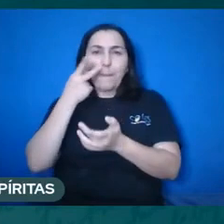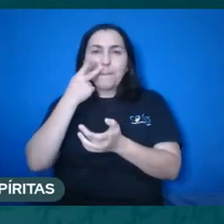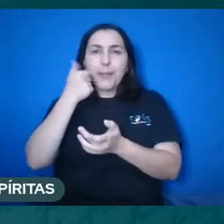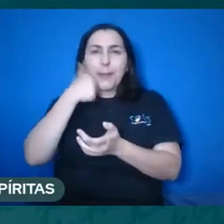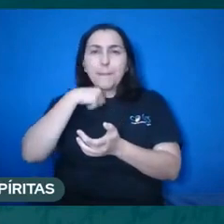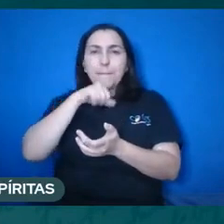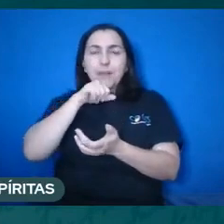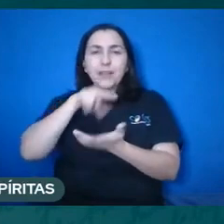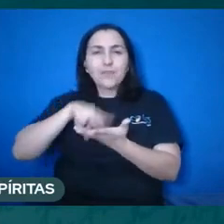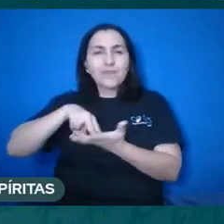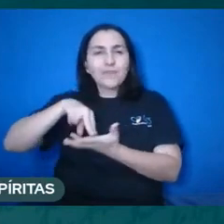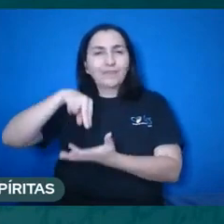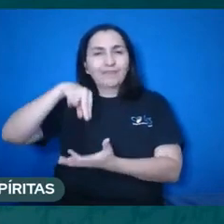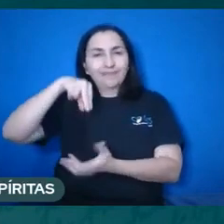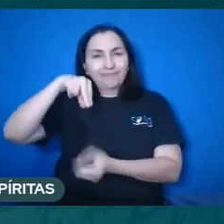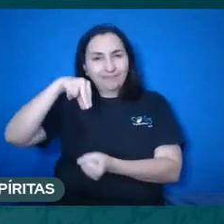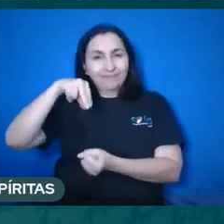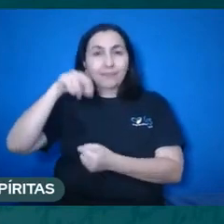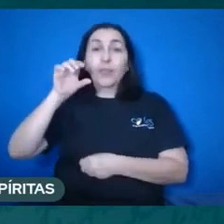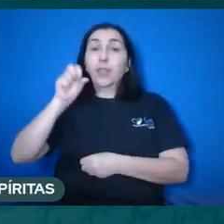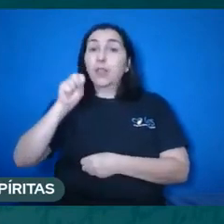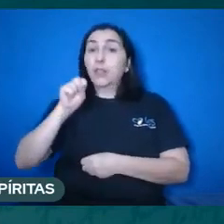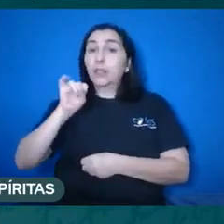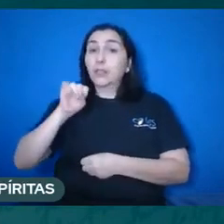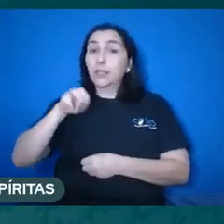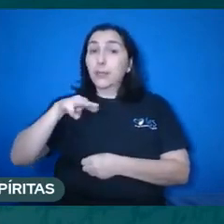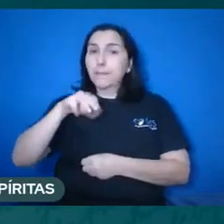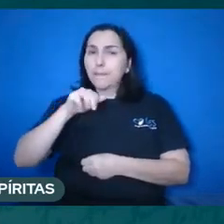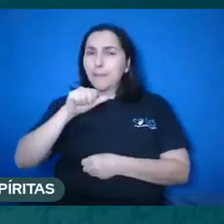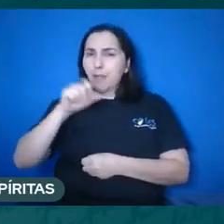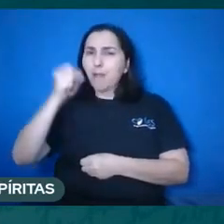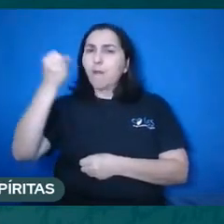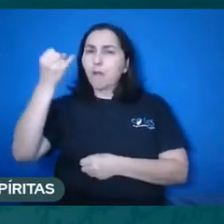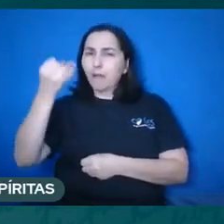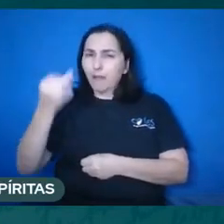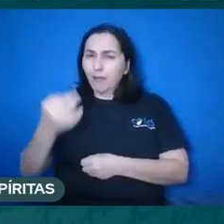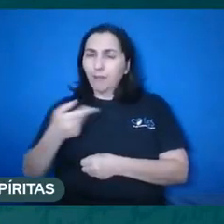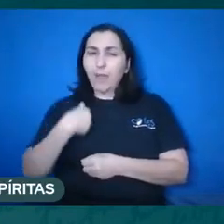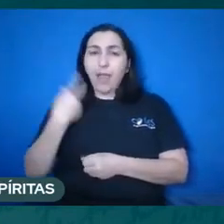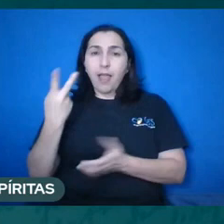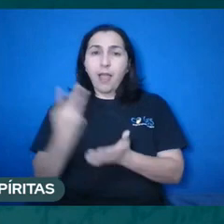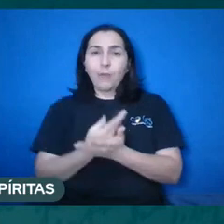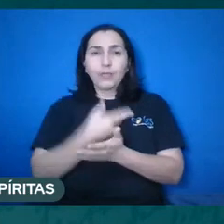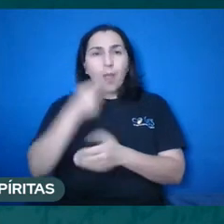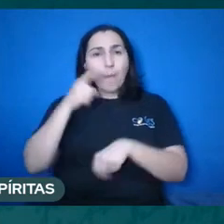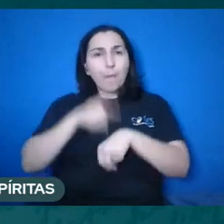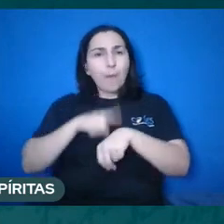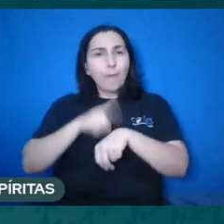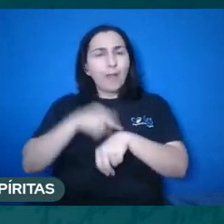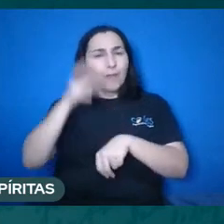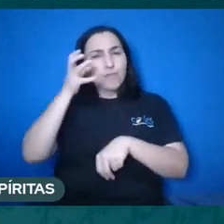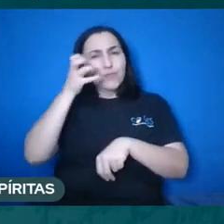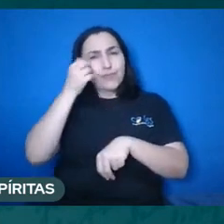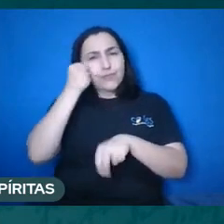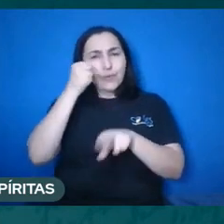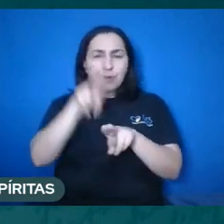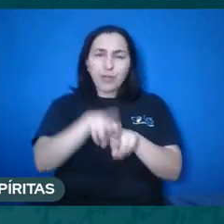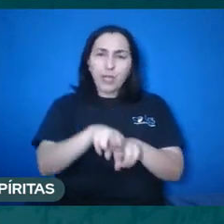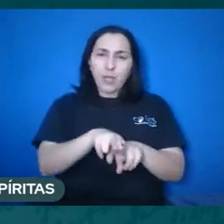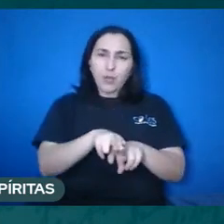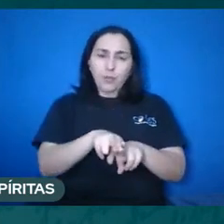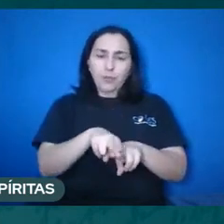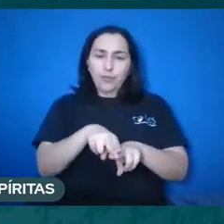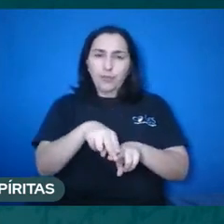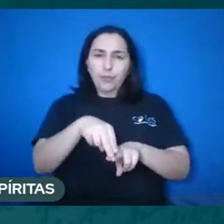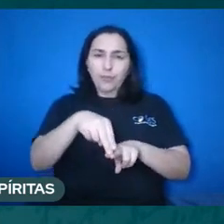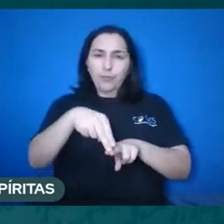até o Simão comentou do desprendimento durante o sono e a gente está na realidade espiritual e a gente pode